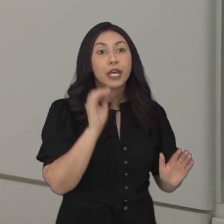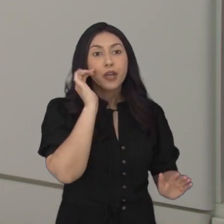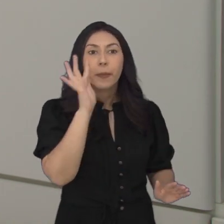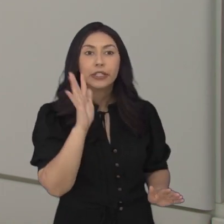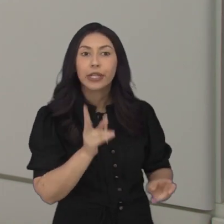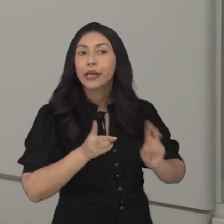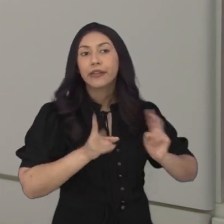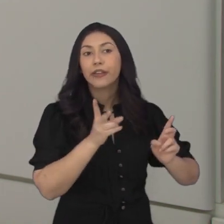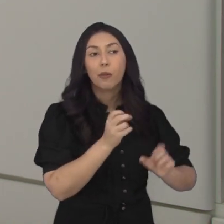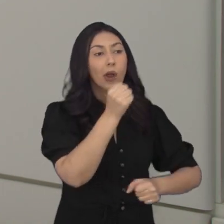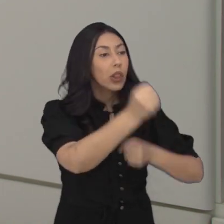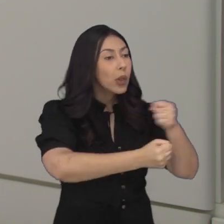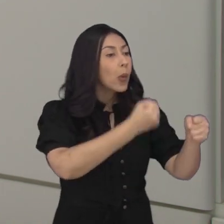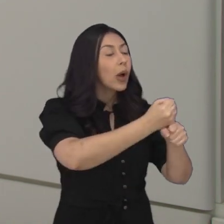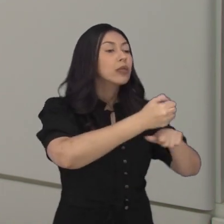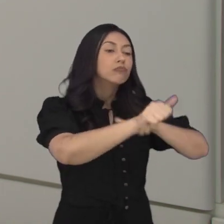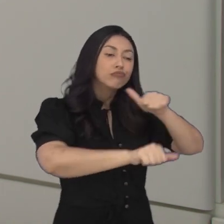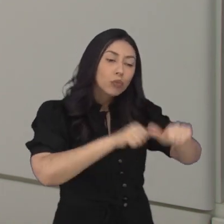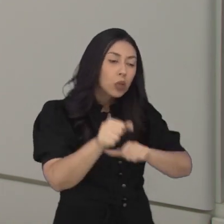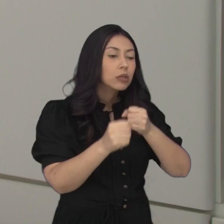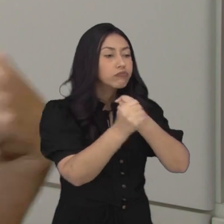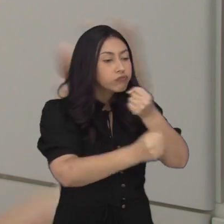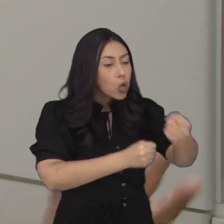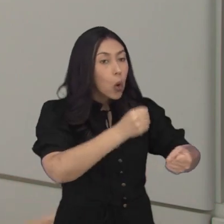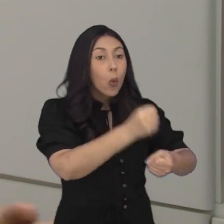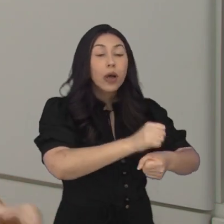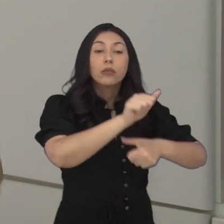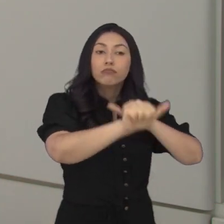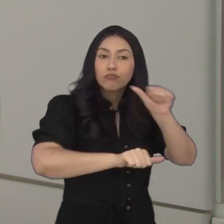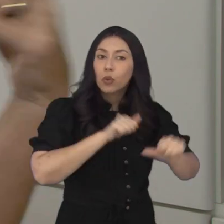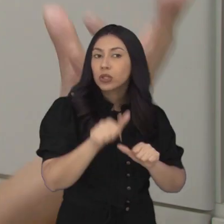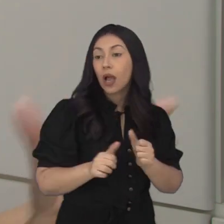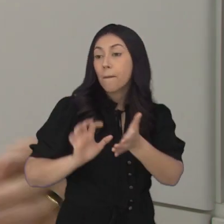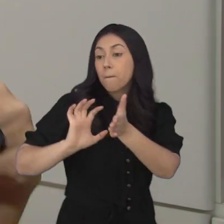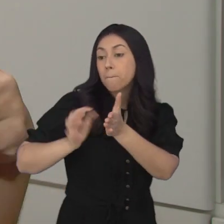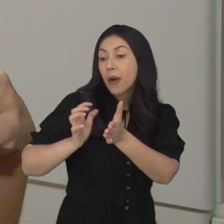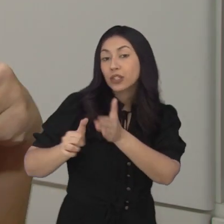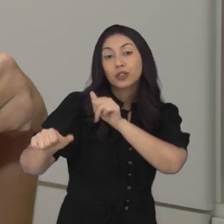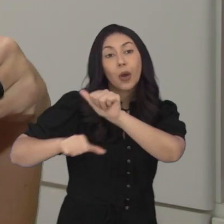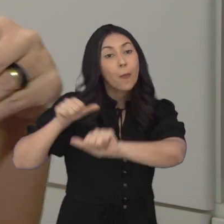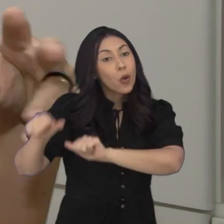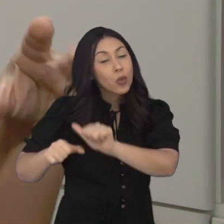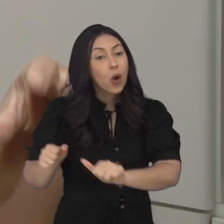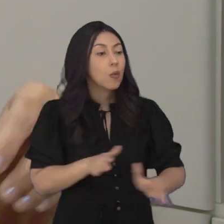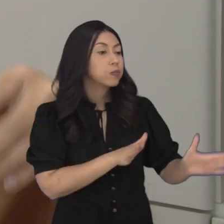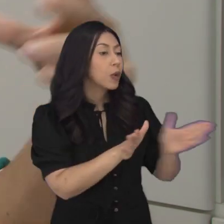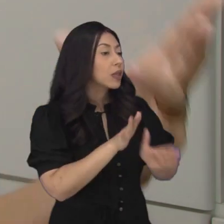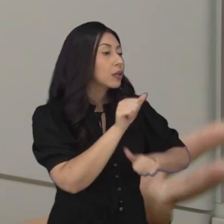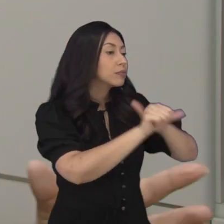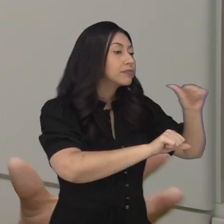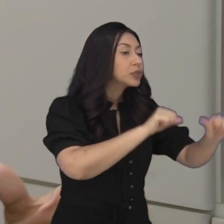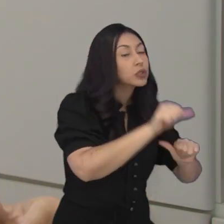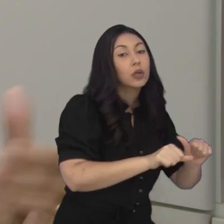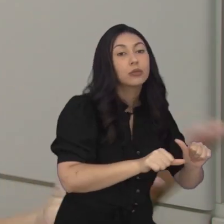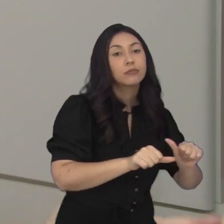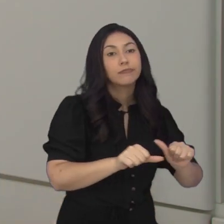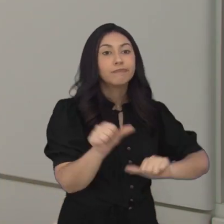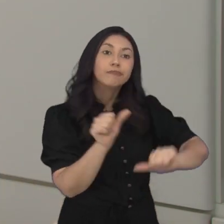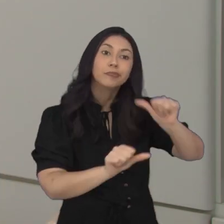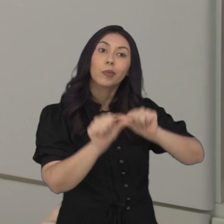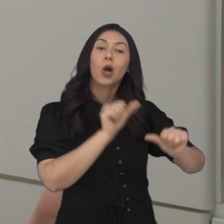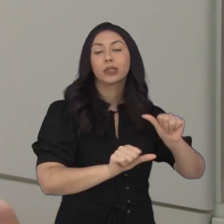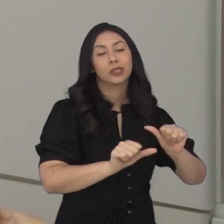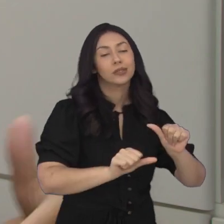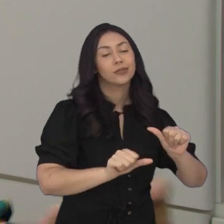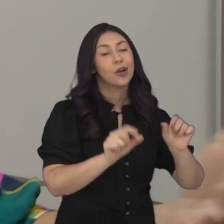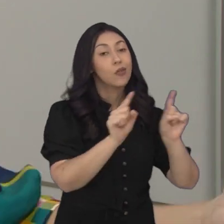troca todo ano, troca de acordo com a política, troca de acordo com os mandatos, troca os